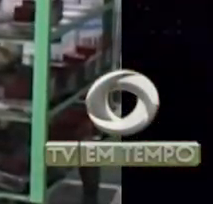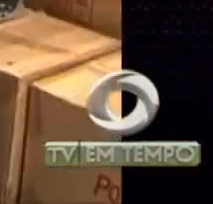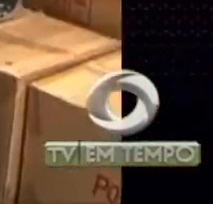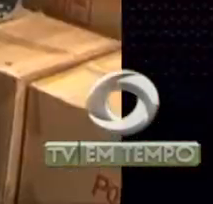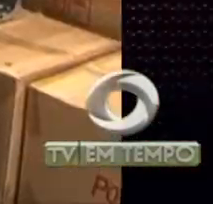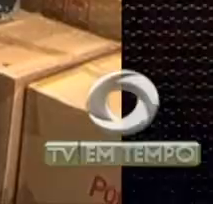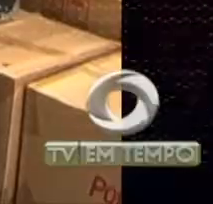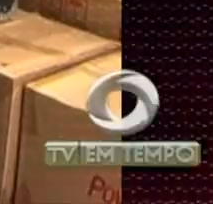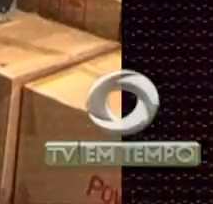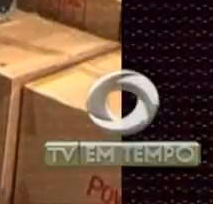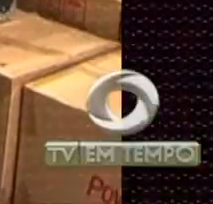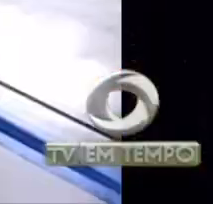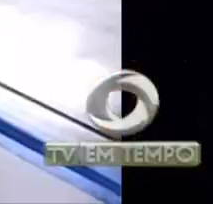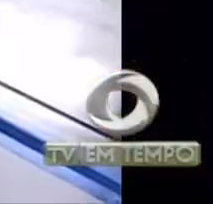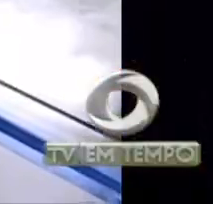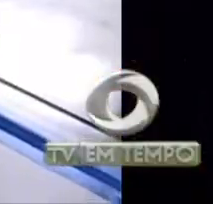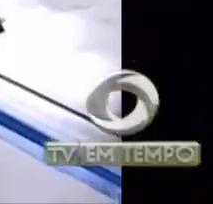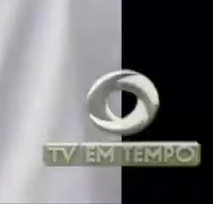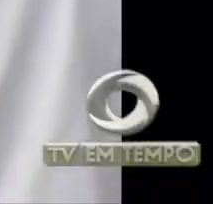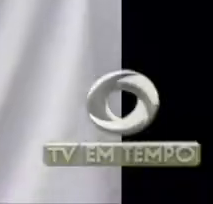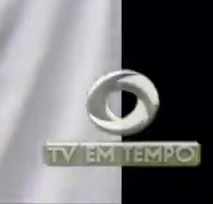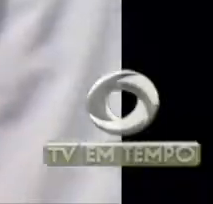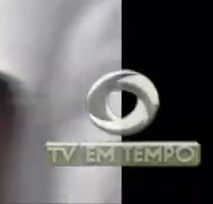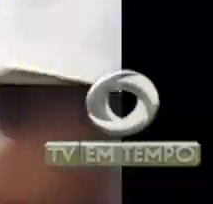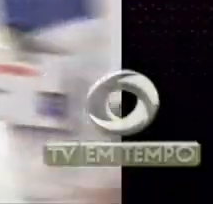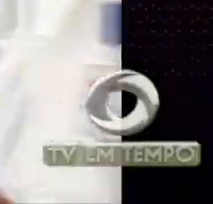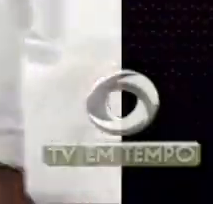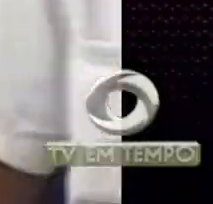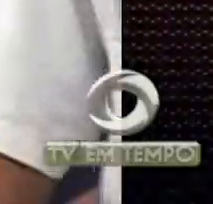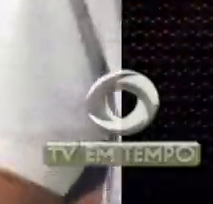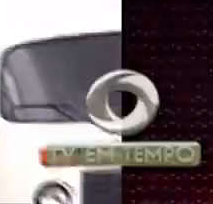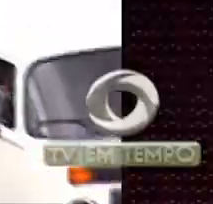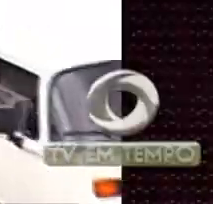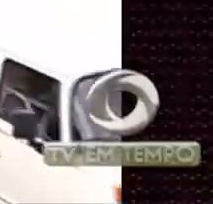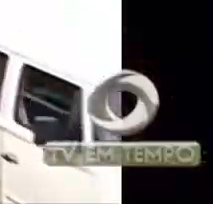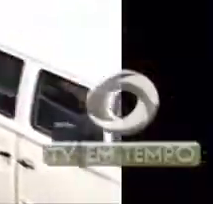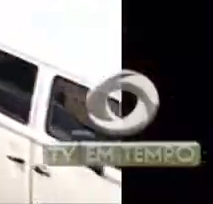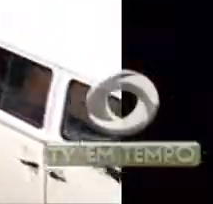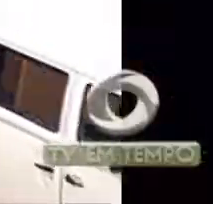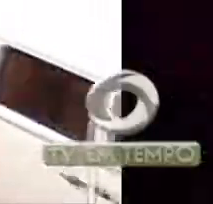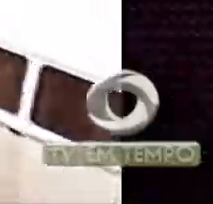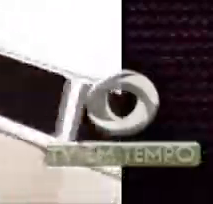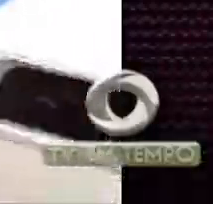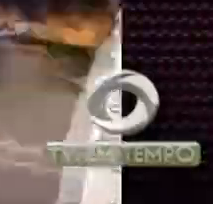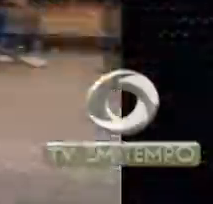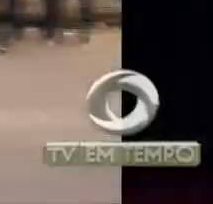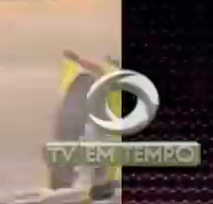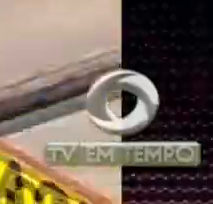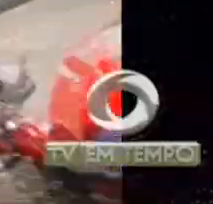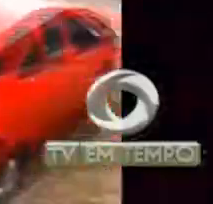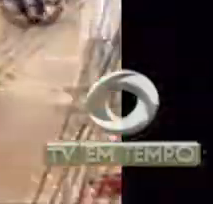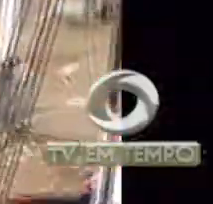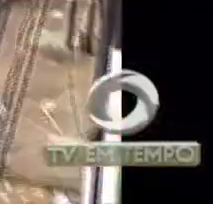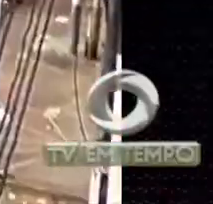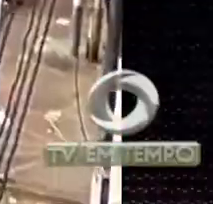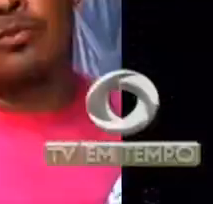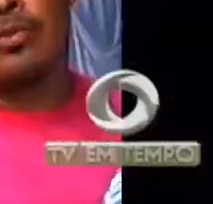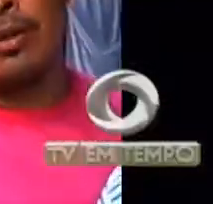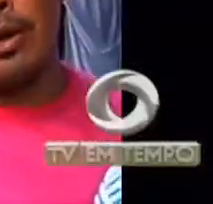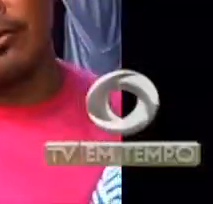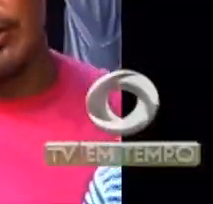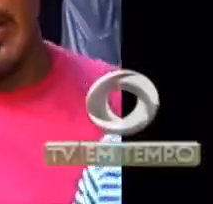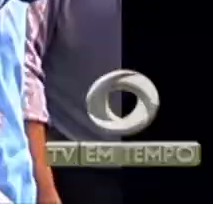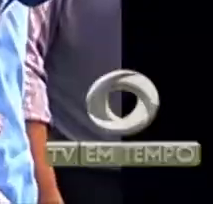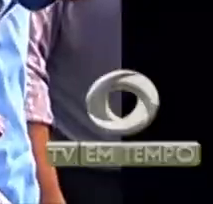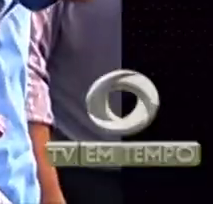um aumento de 14% na taxa de desemprego. Apesar dos índices indicarem uma redução, o número de pessoas